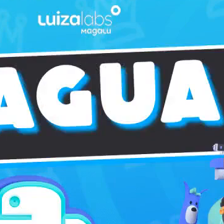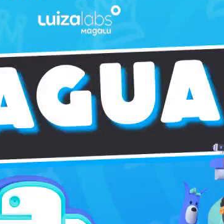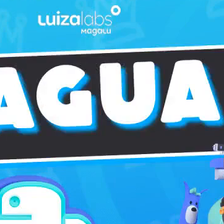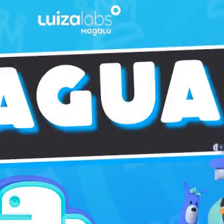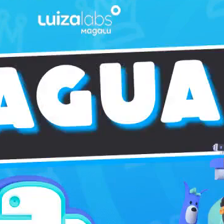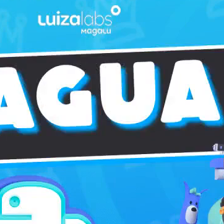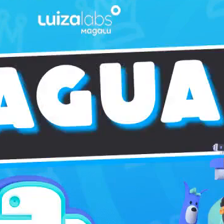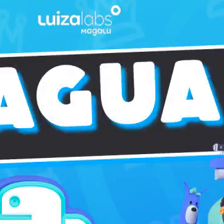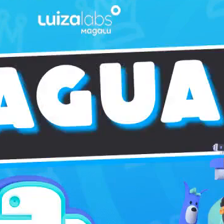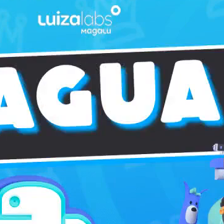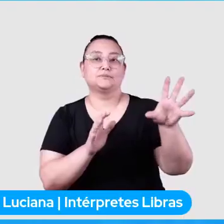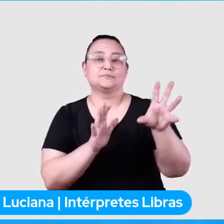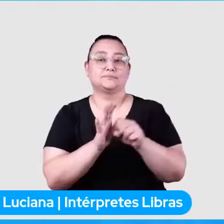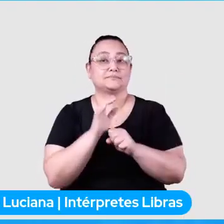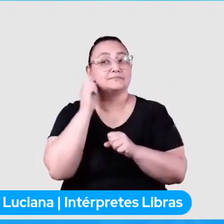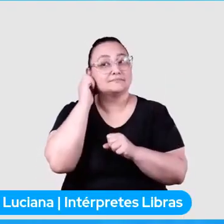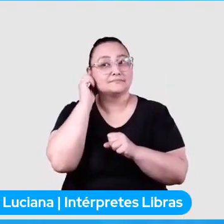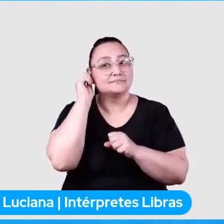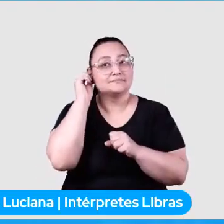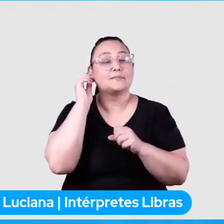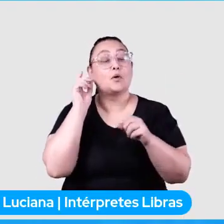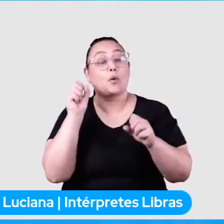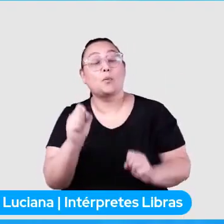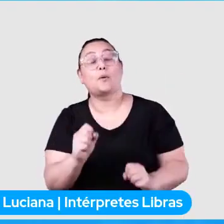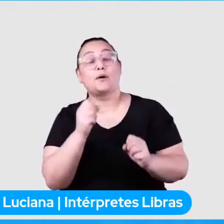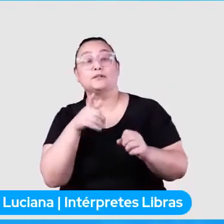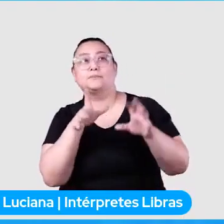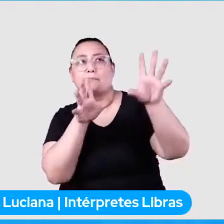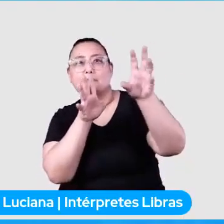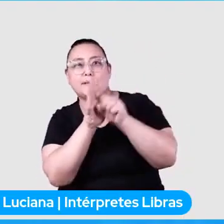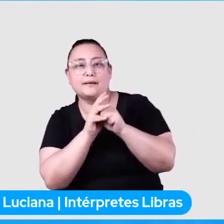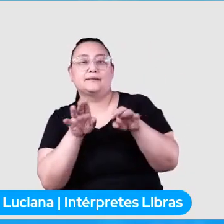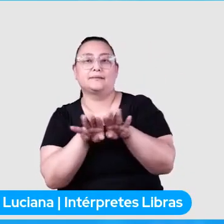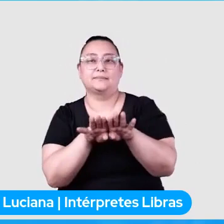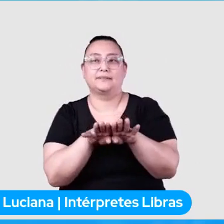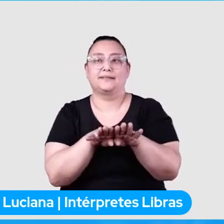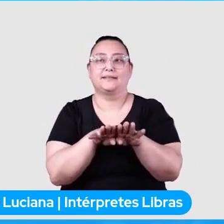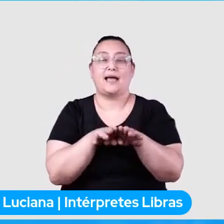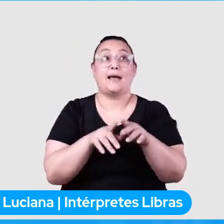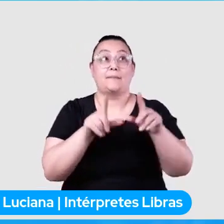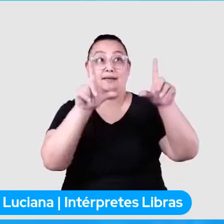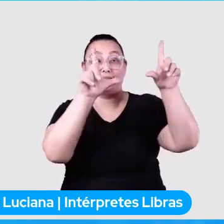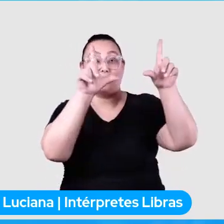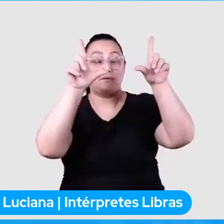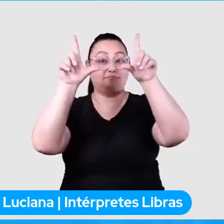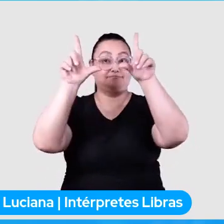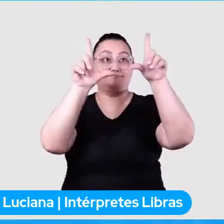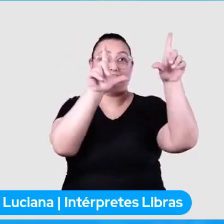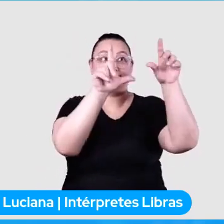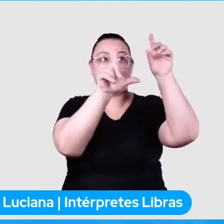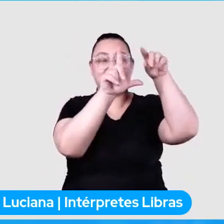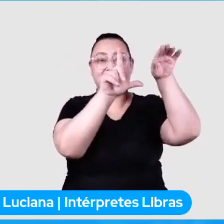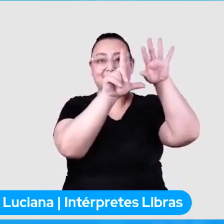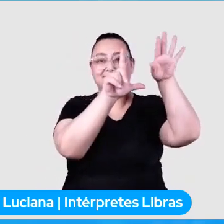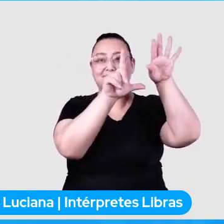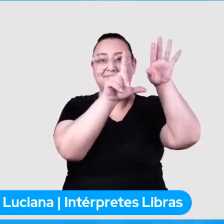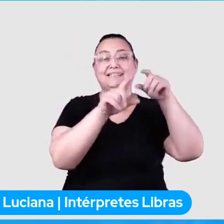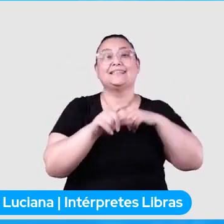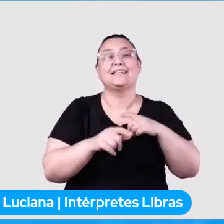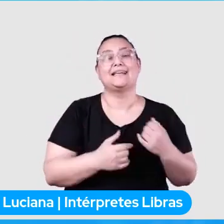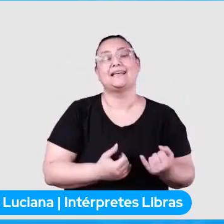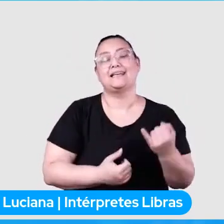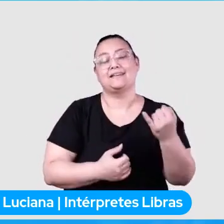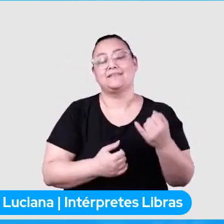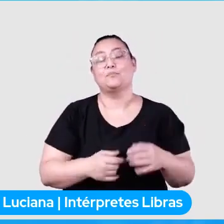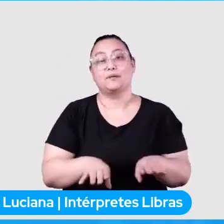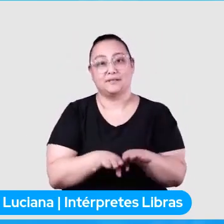pegando também, ou vocês podem estar pegando, aí, apareceu aqui o QR Code, e também tem mais informações lá